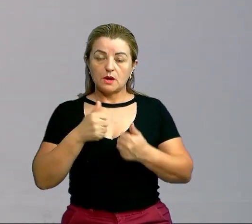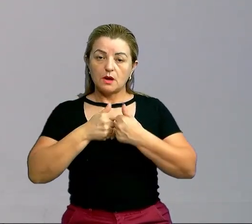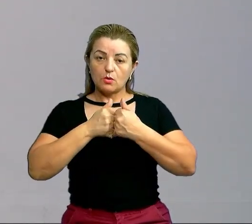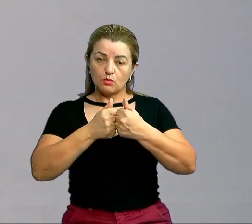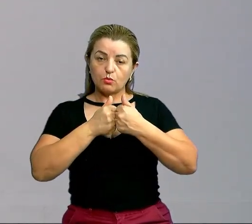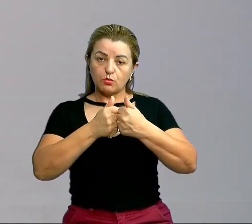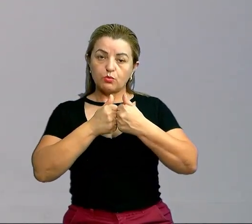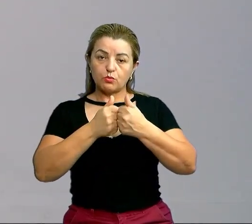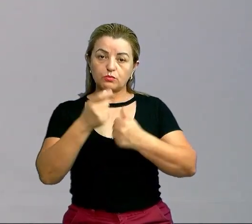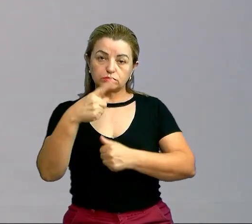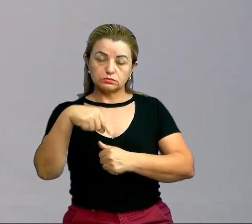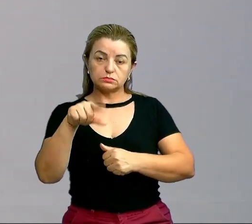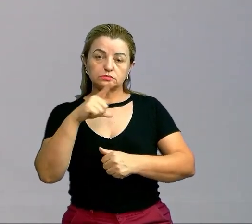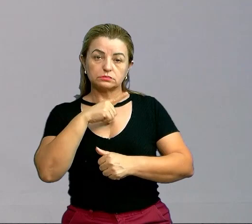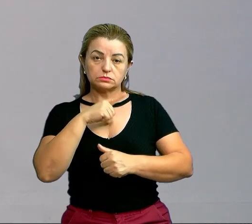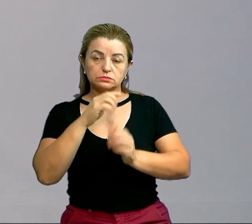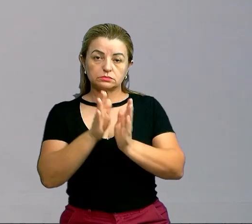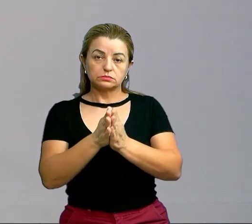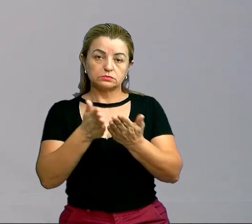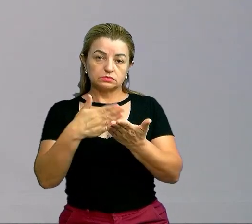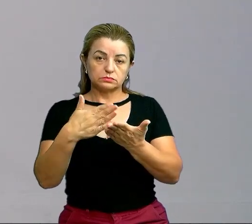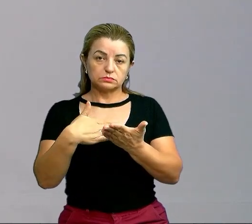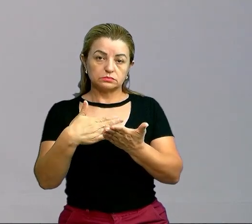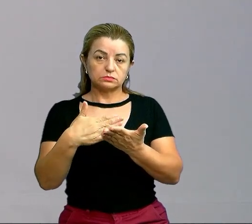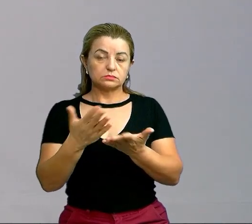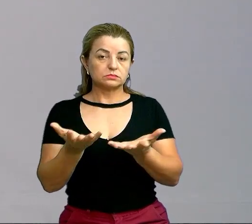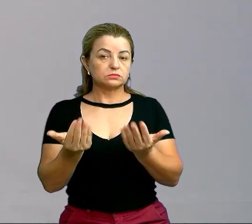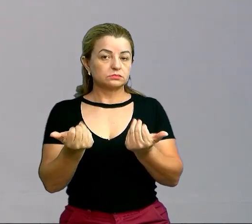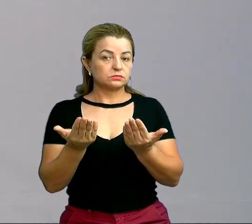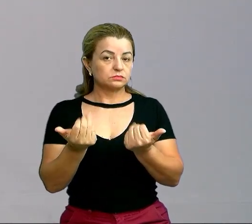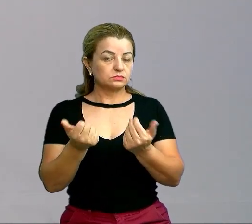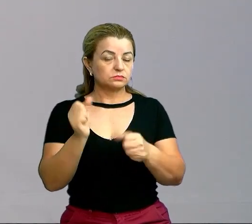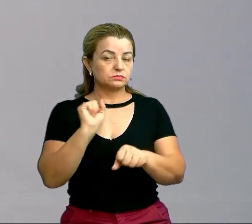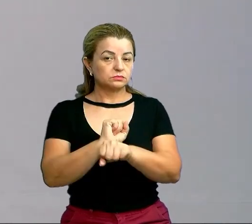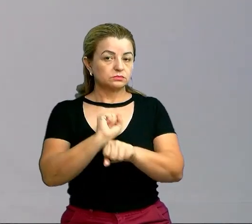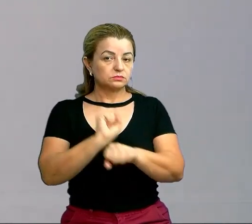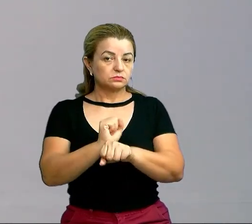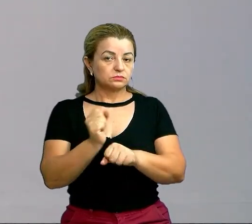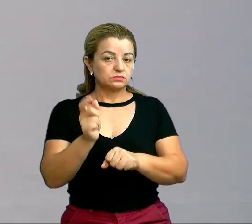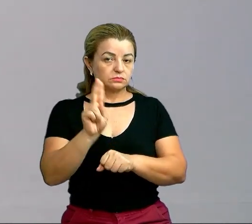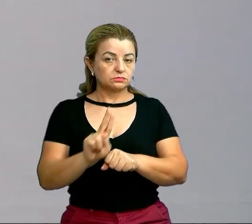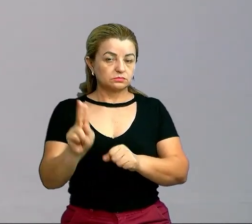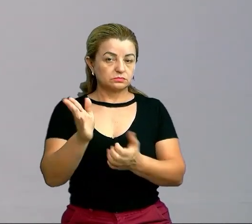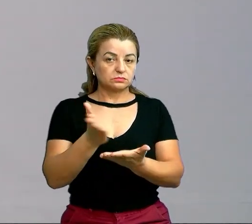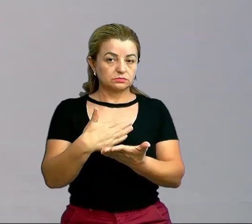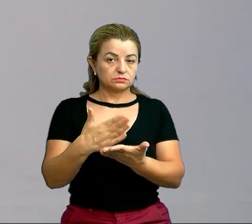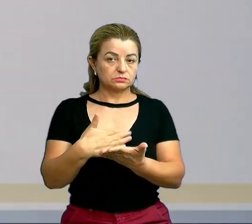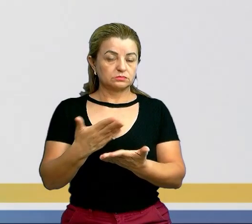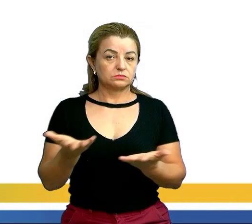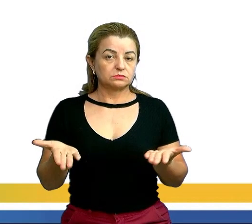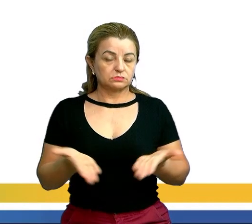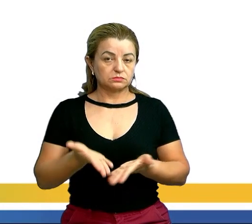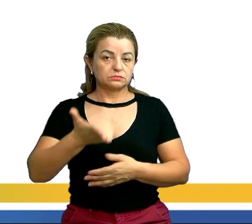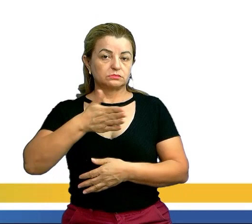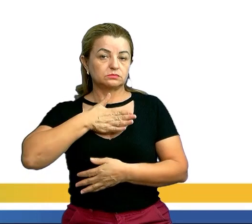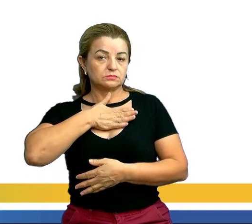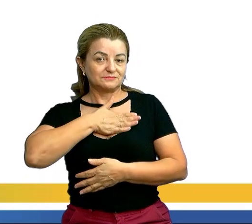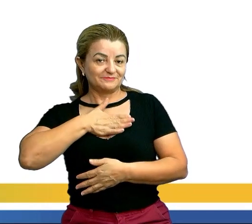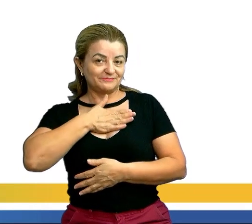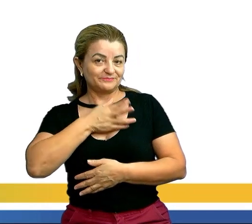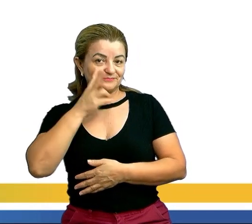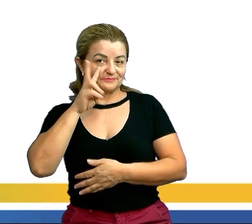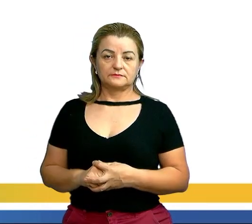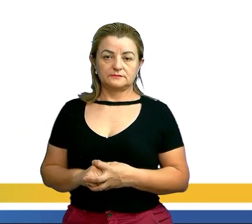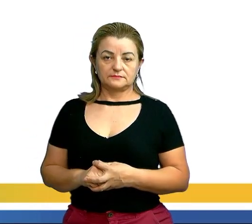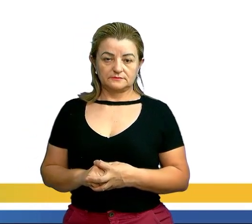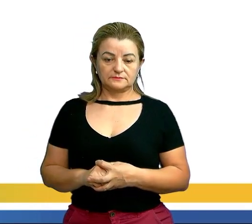se está com os livros aí, vamos utilizá-los. Que tal? Te espero. Vamos lá? Então, você vai gostar muito do que você vai ver hoje. Por quê,